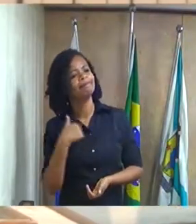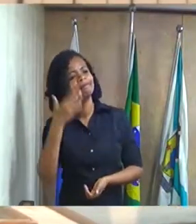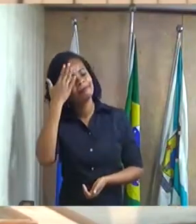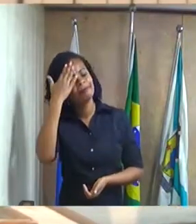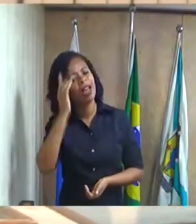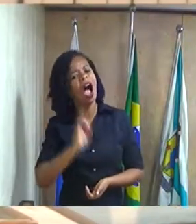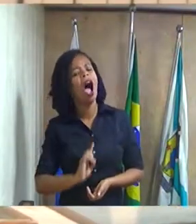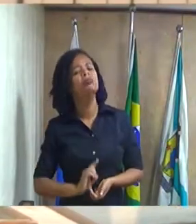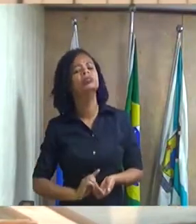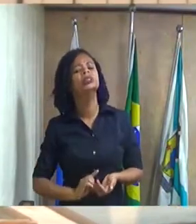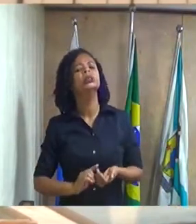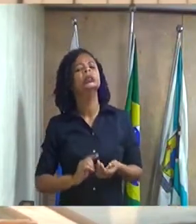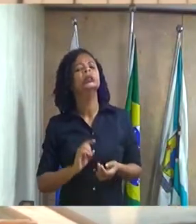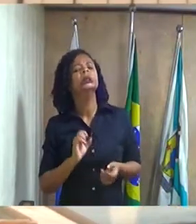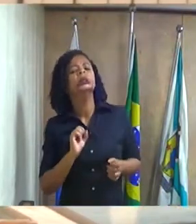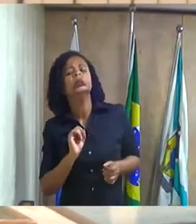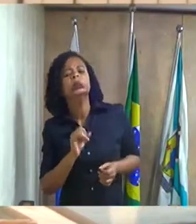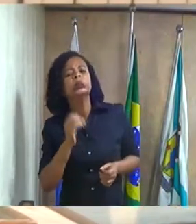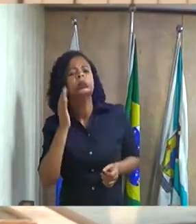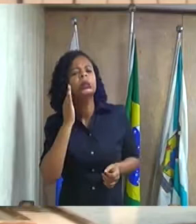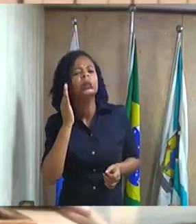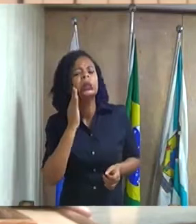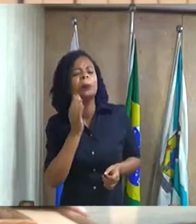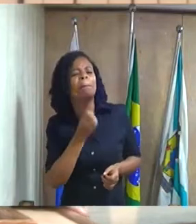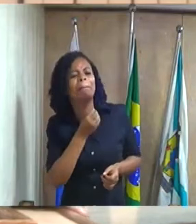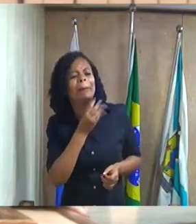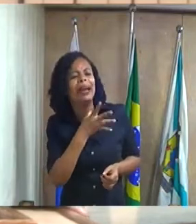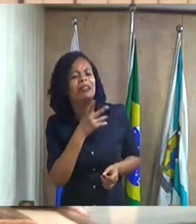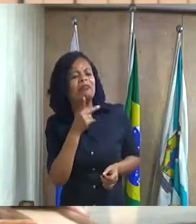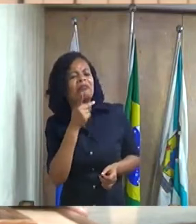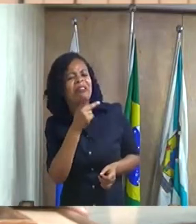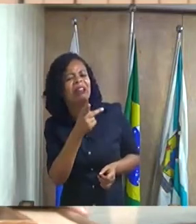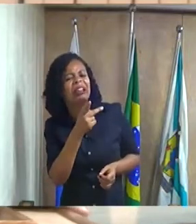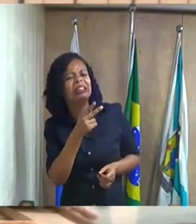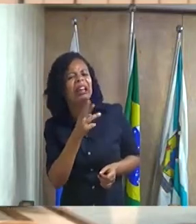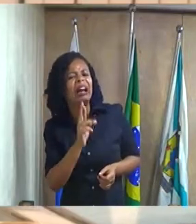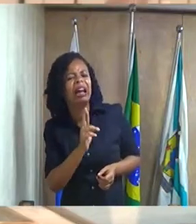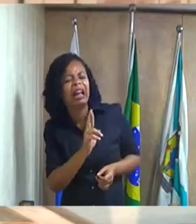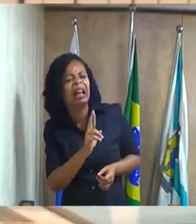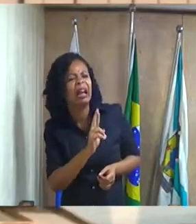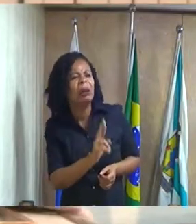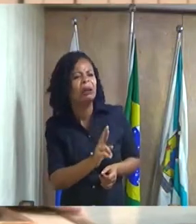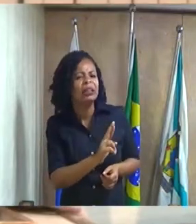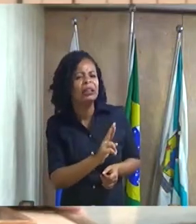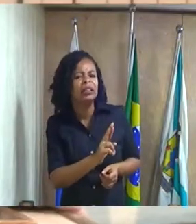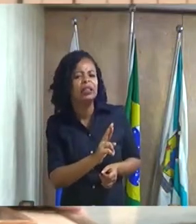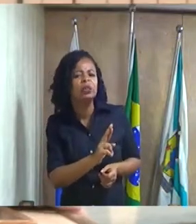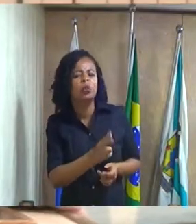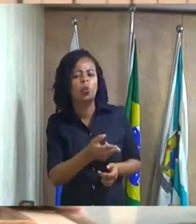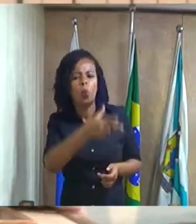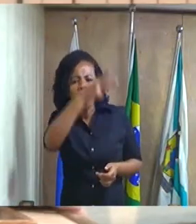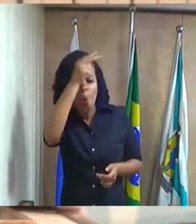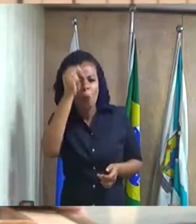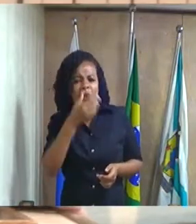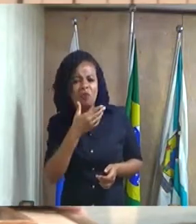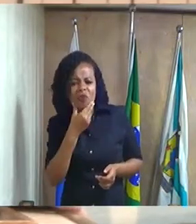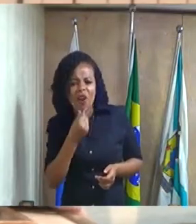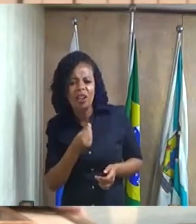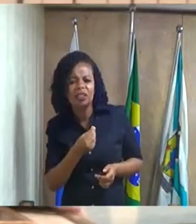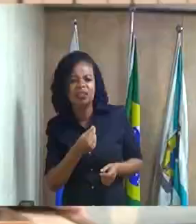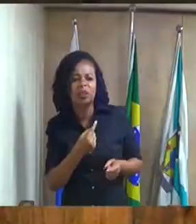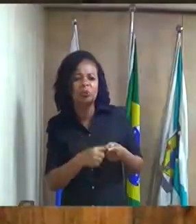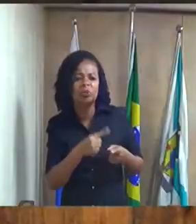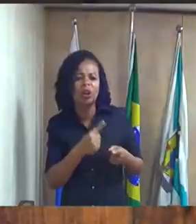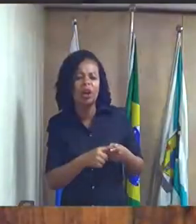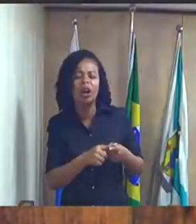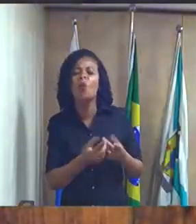excelência está fazendo referência também ao prefeito no recolhimento dos carros ou não na verdade na